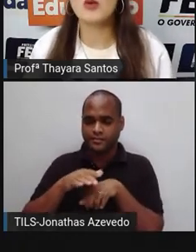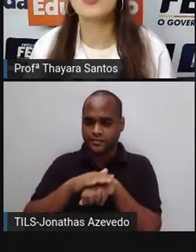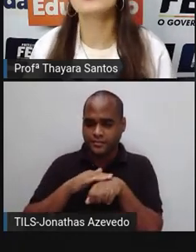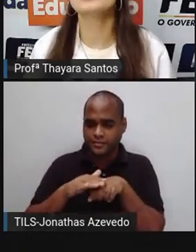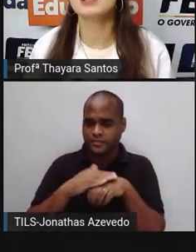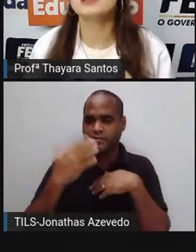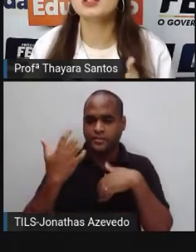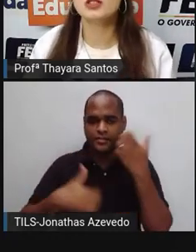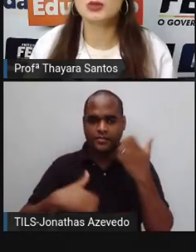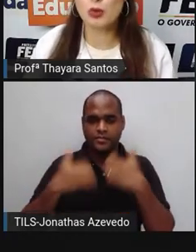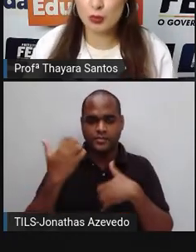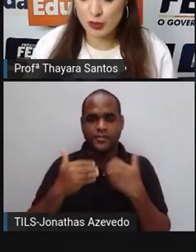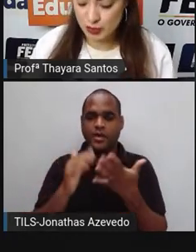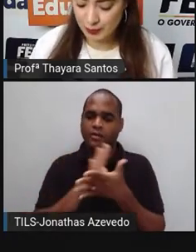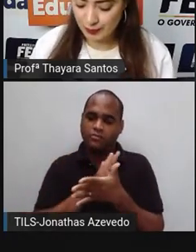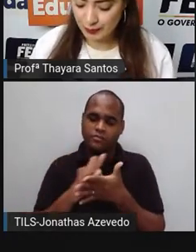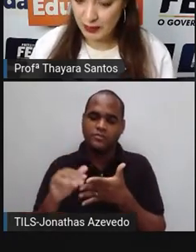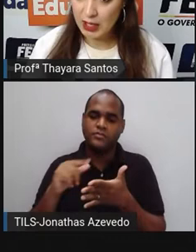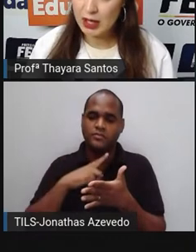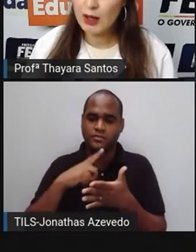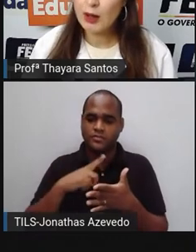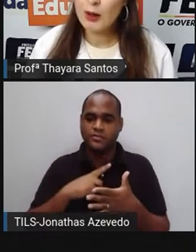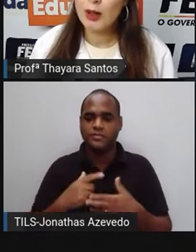sobre alguns desses distúrbios.